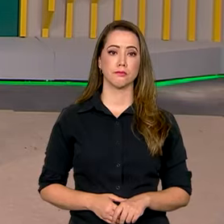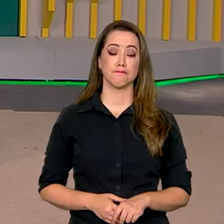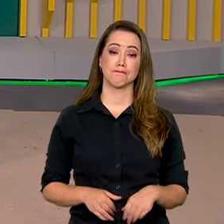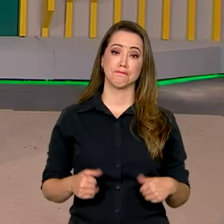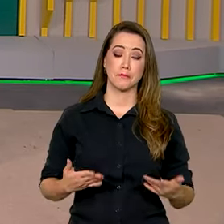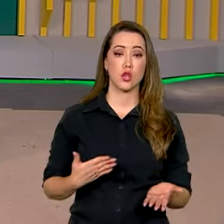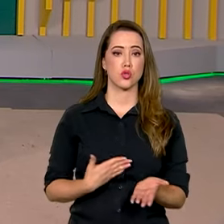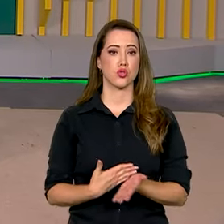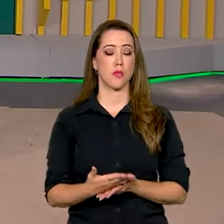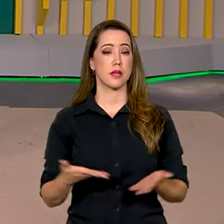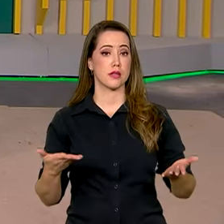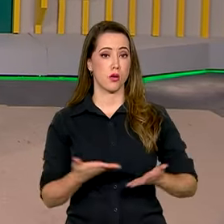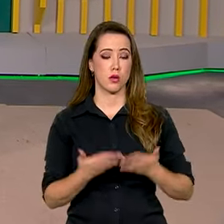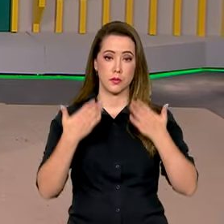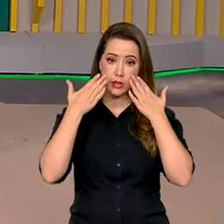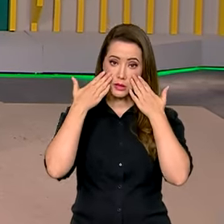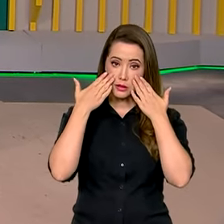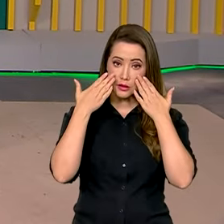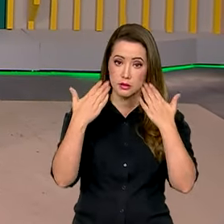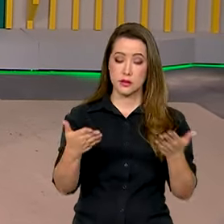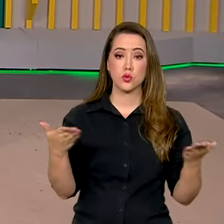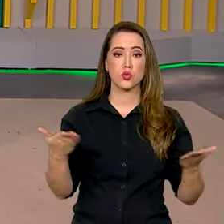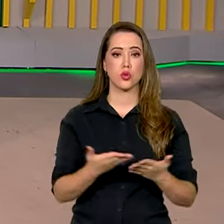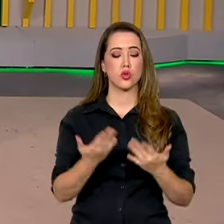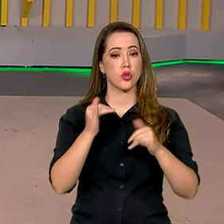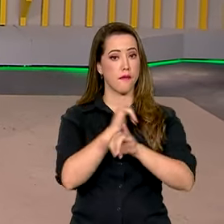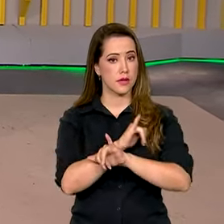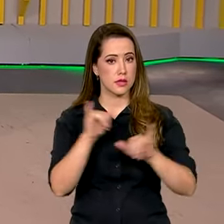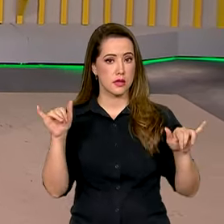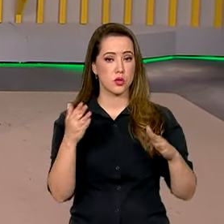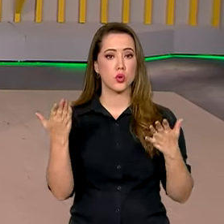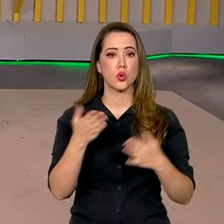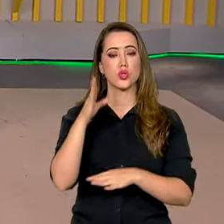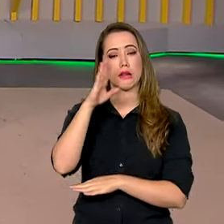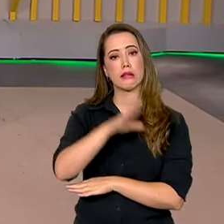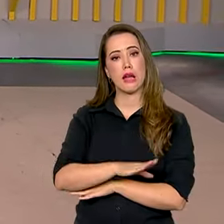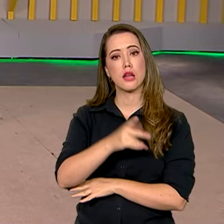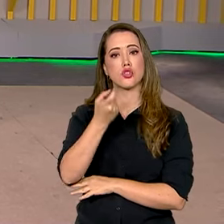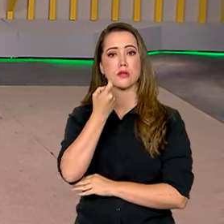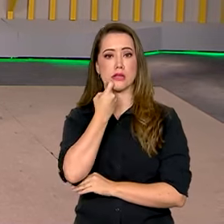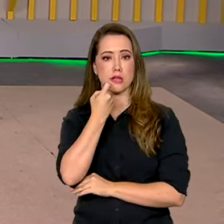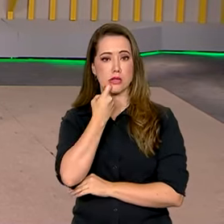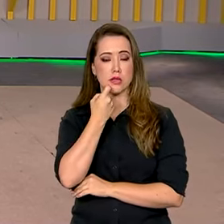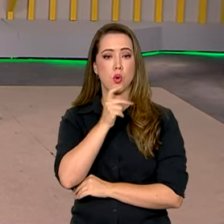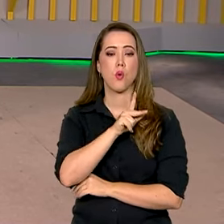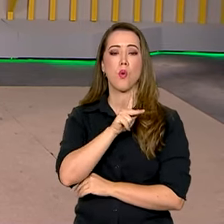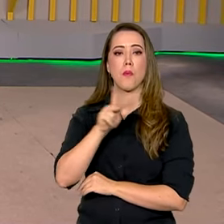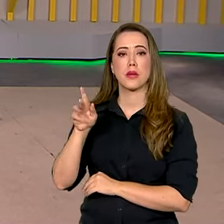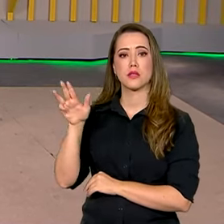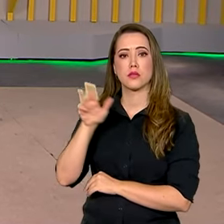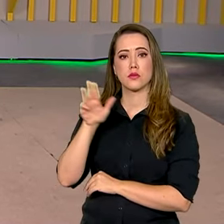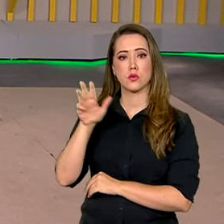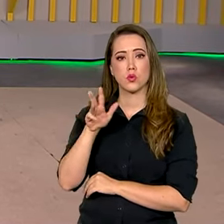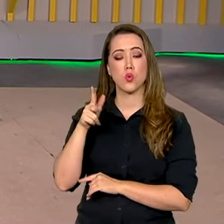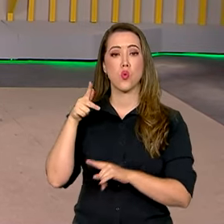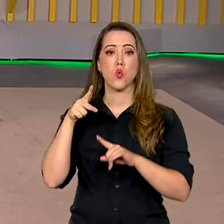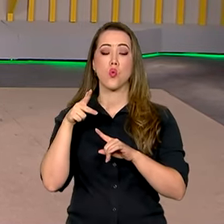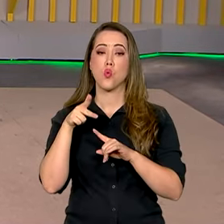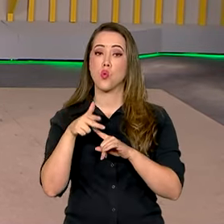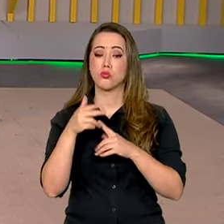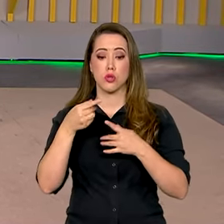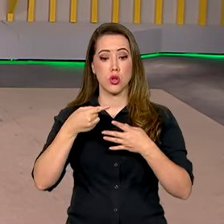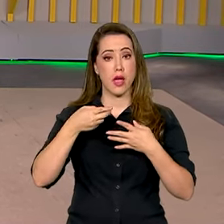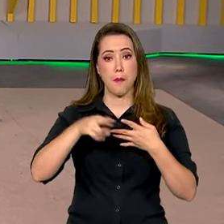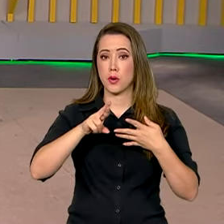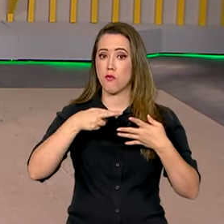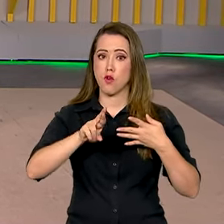E a gente começa esta edição do Brasil em Dia informando que na tarde desta sexta-feira o presidente Lula vetou trechos